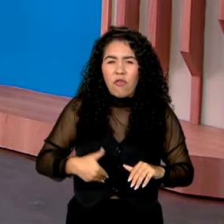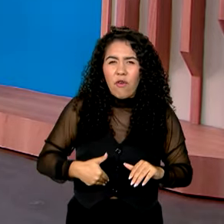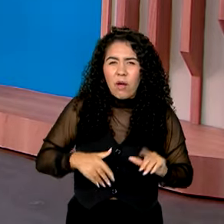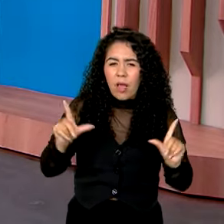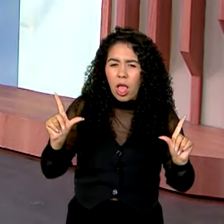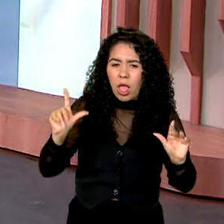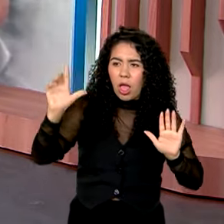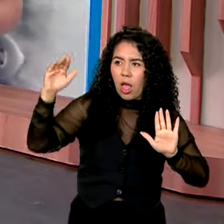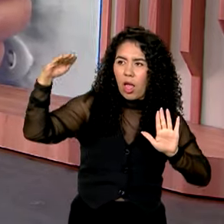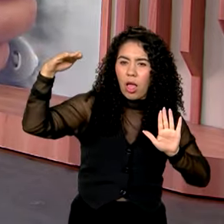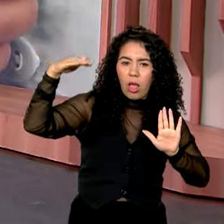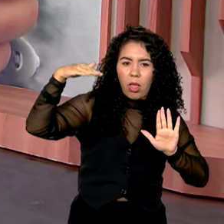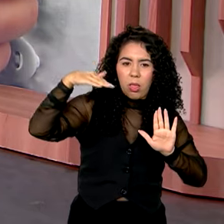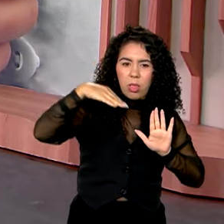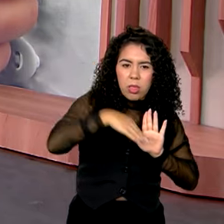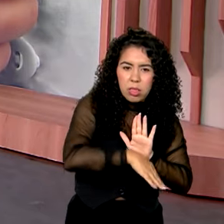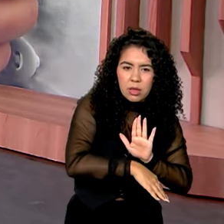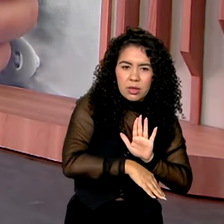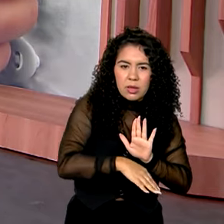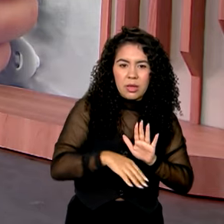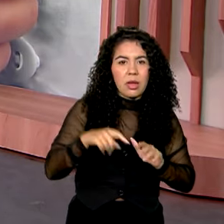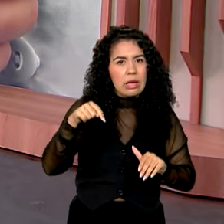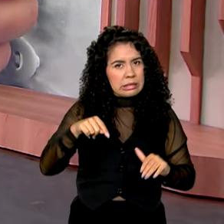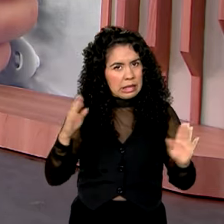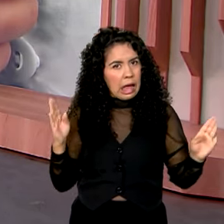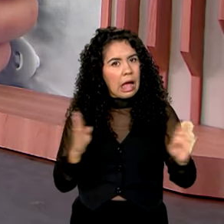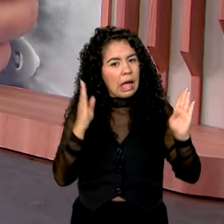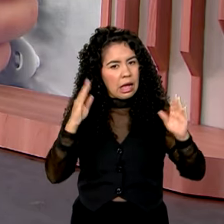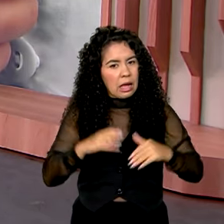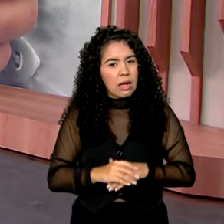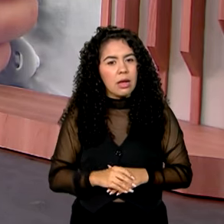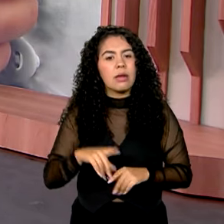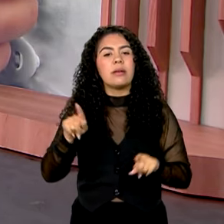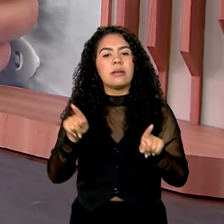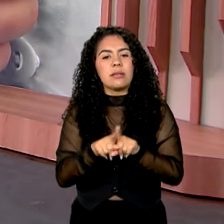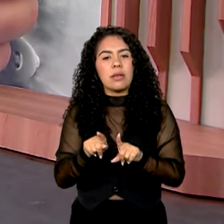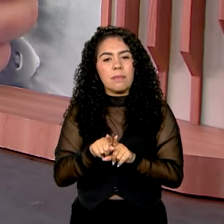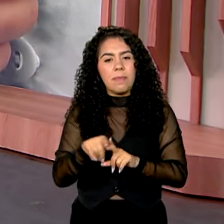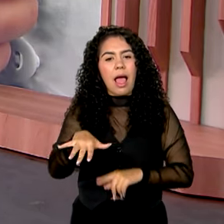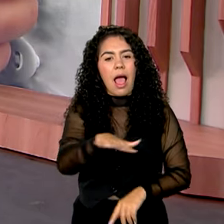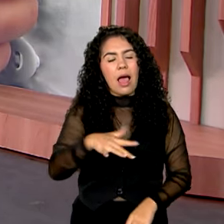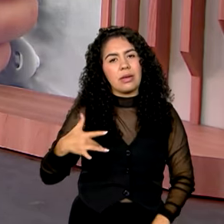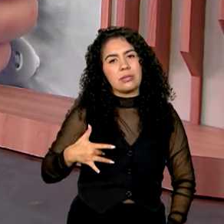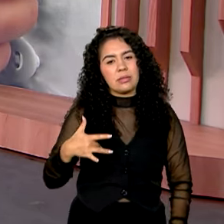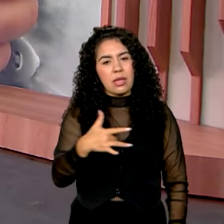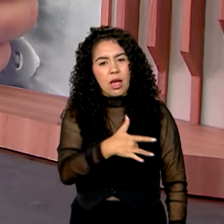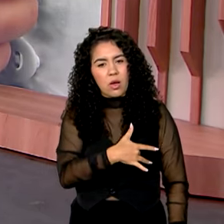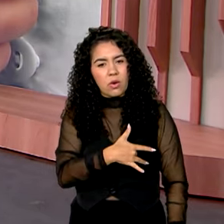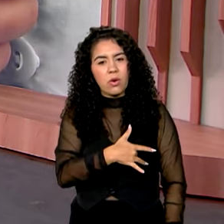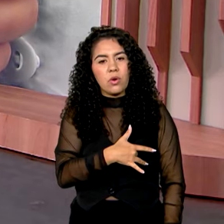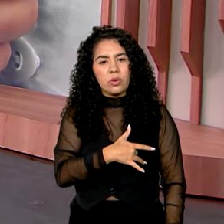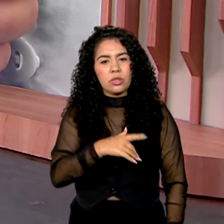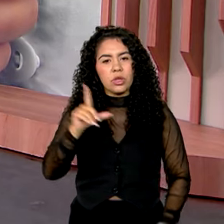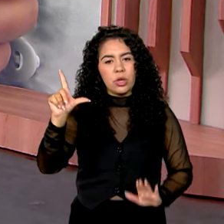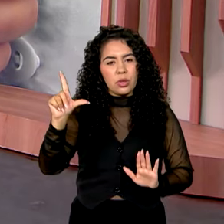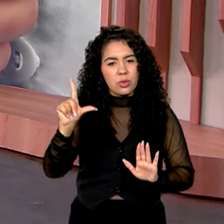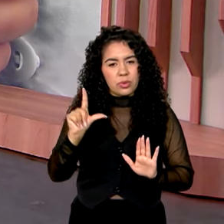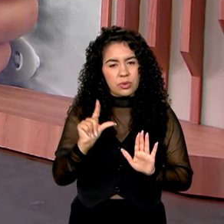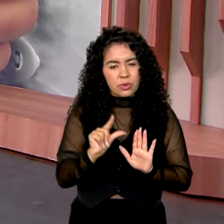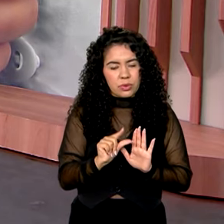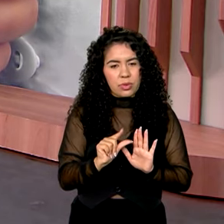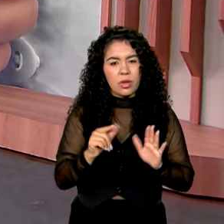Olha a queda. Caiu... Opa, a gente está rápido hoje aqui. Caiu de 17 para 2. Então assim, foi uma queda